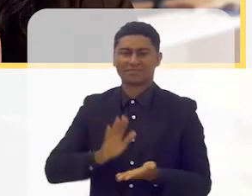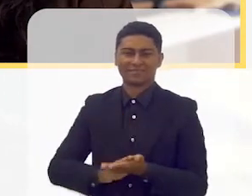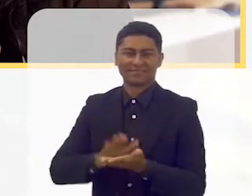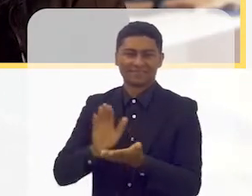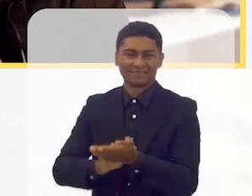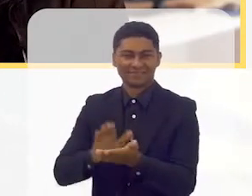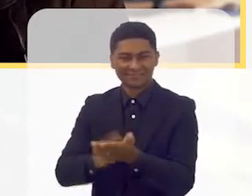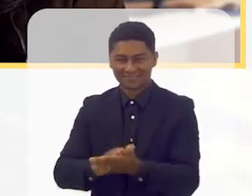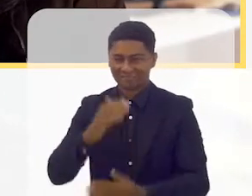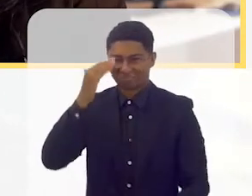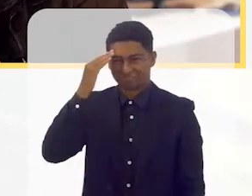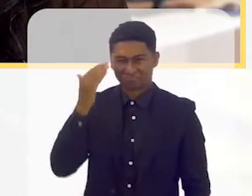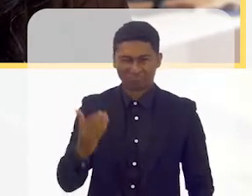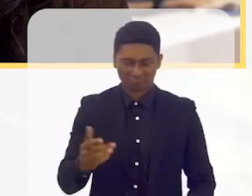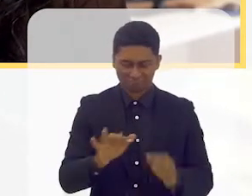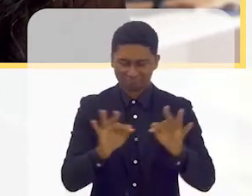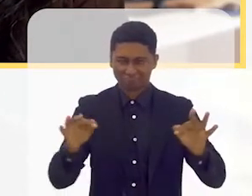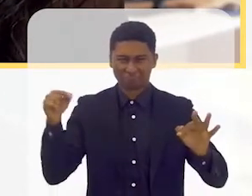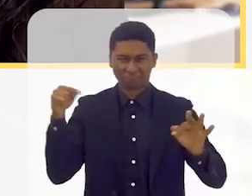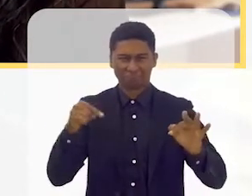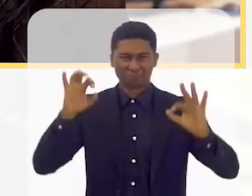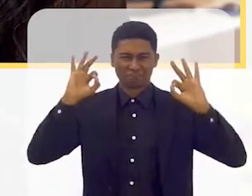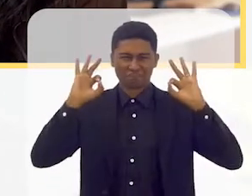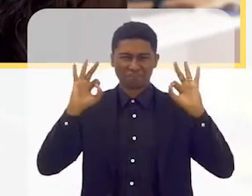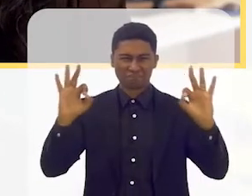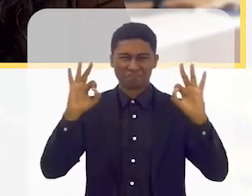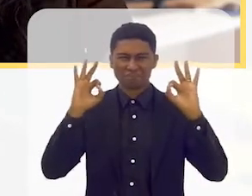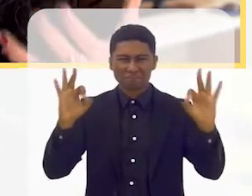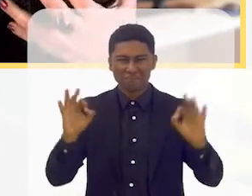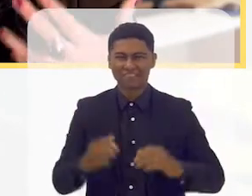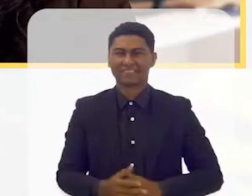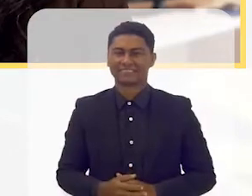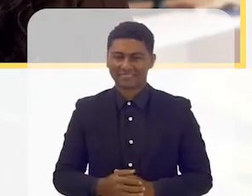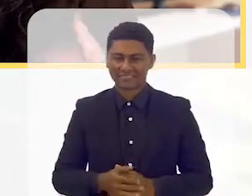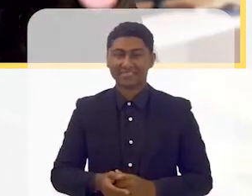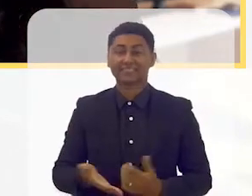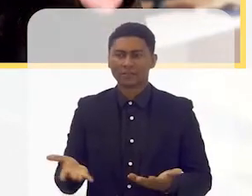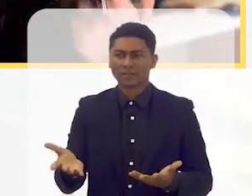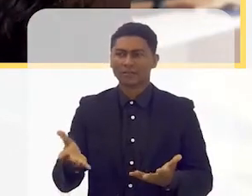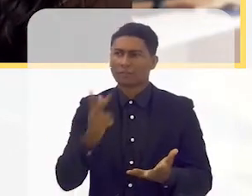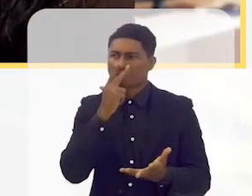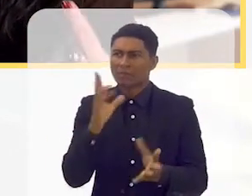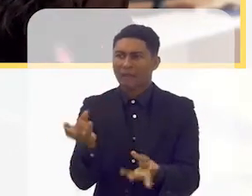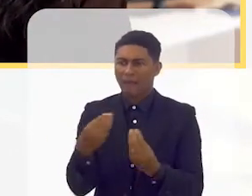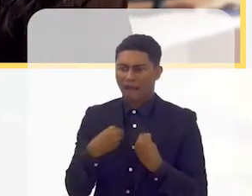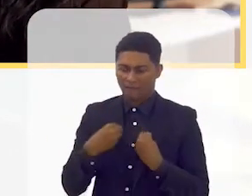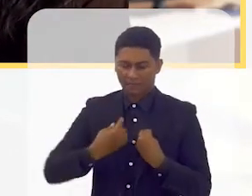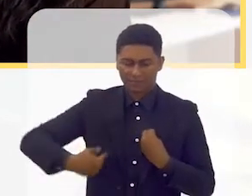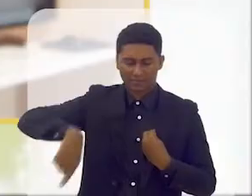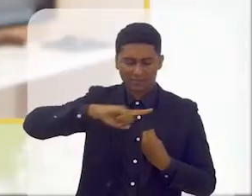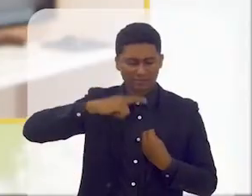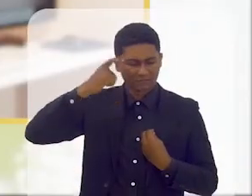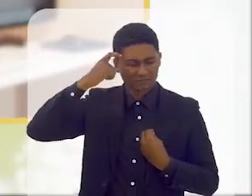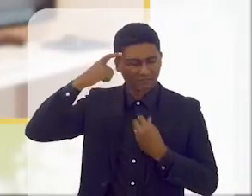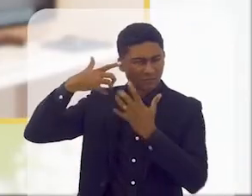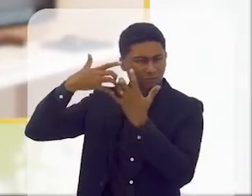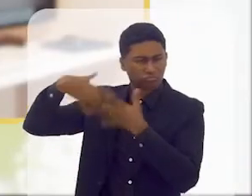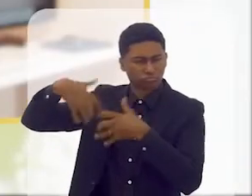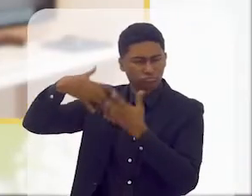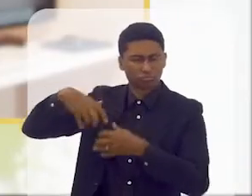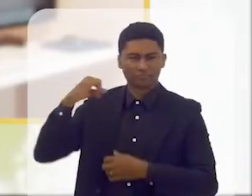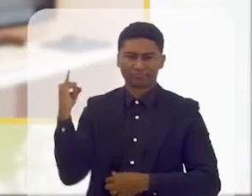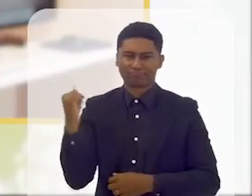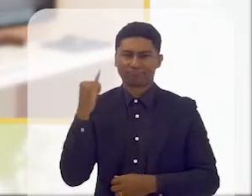Parabéns. Muito obrigada por ela. Muito obrigada por nos trazer esse pensamento, essa reflexão, que